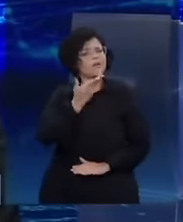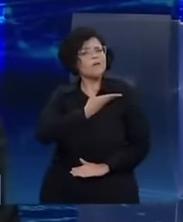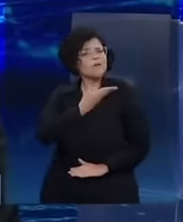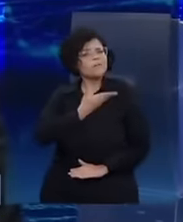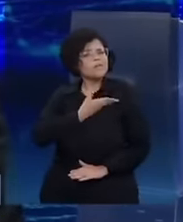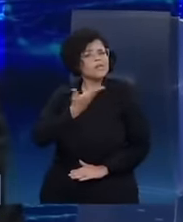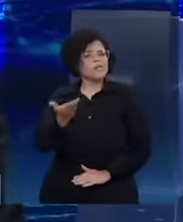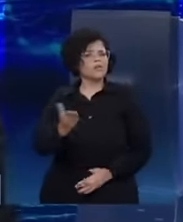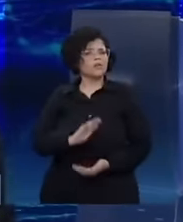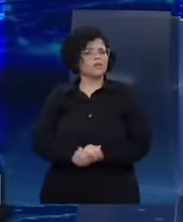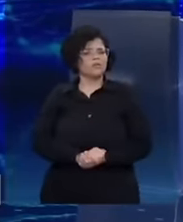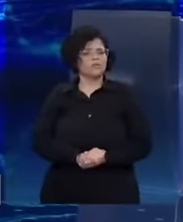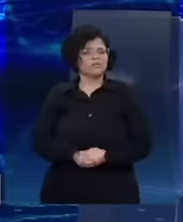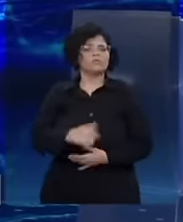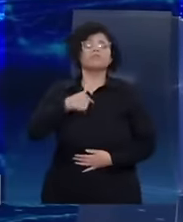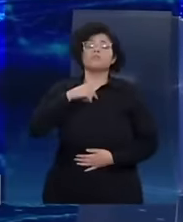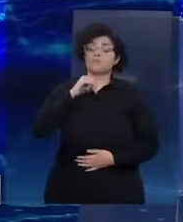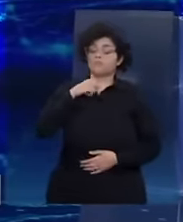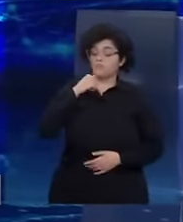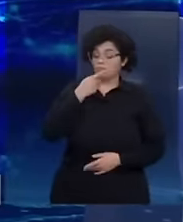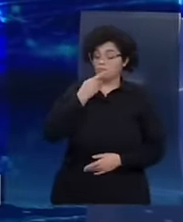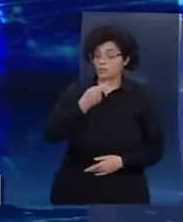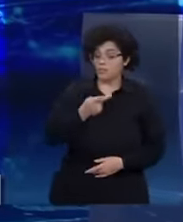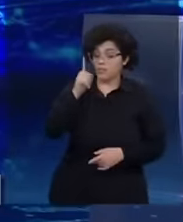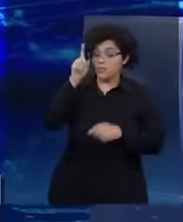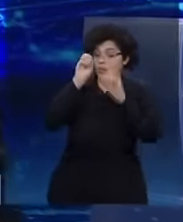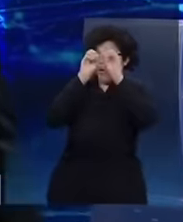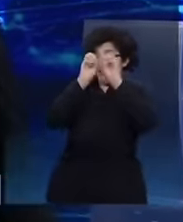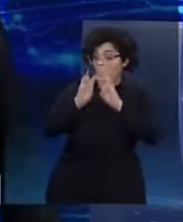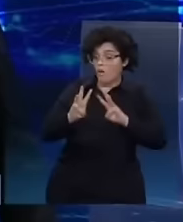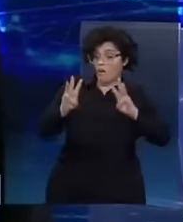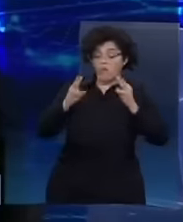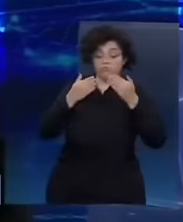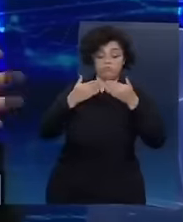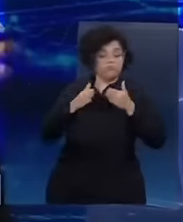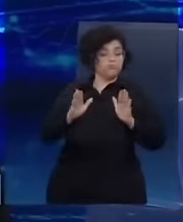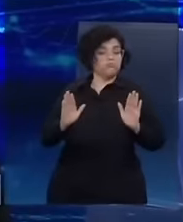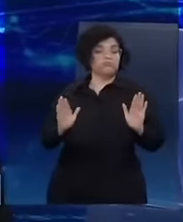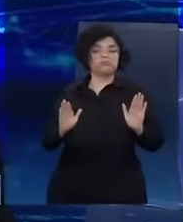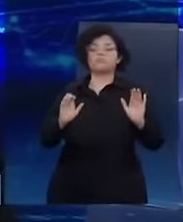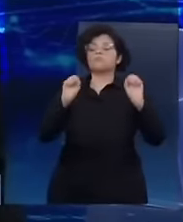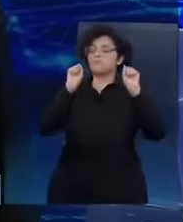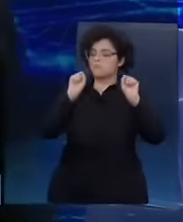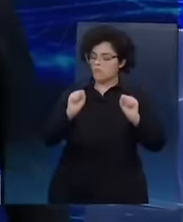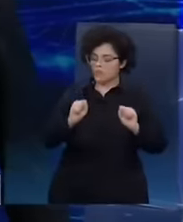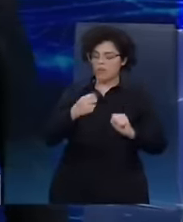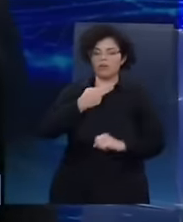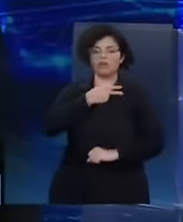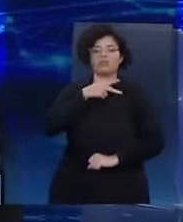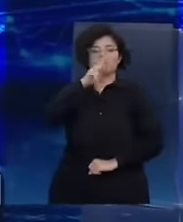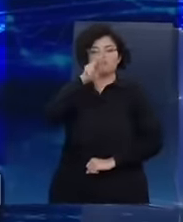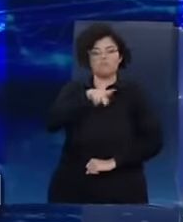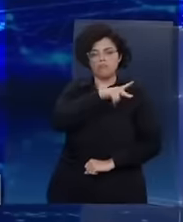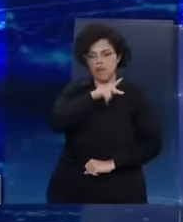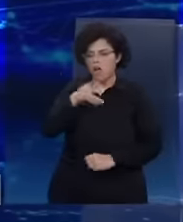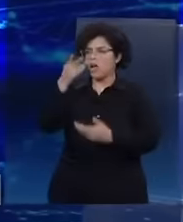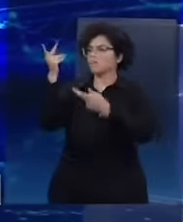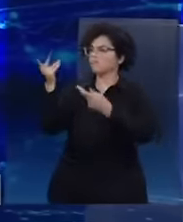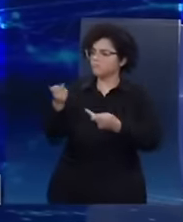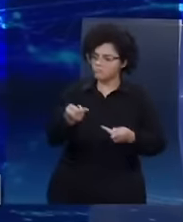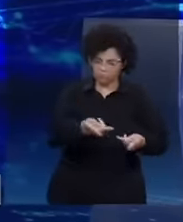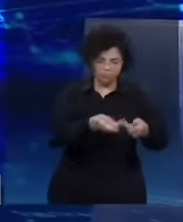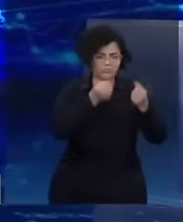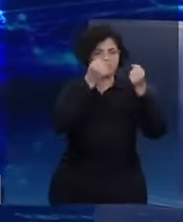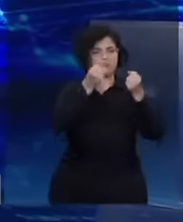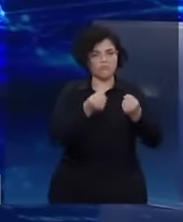Lula, quando eu falei na ONU que estava de portas abertas para receber freiras de paz da Nicarágua, o teu outro